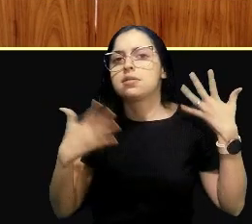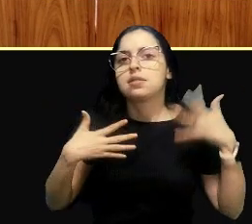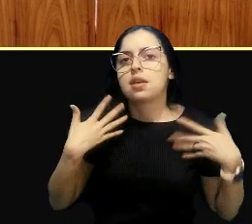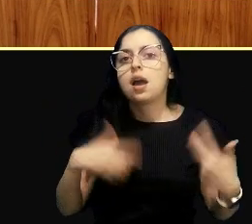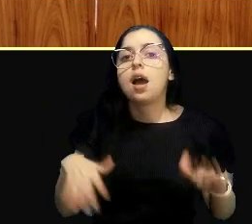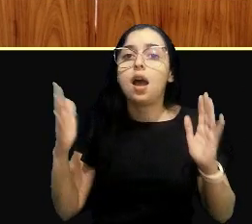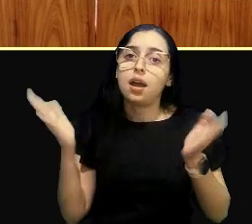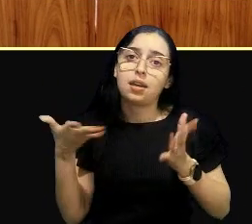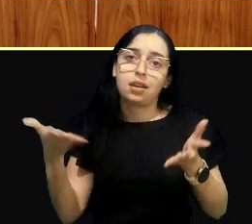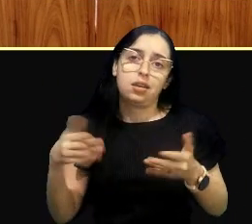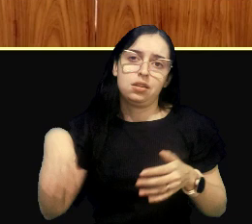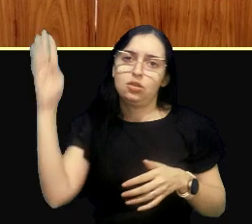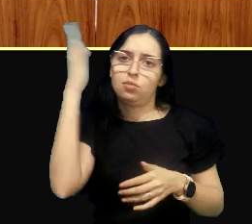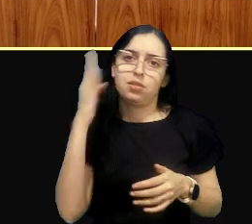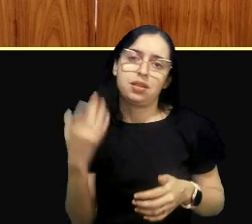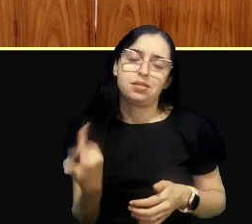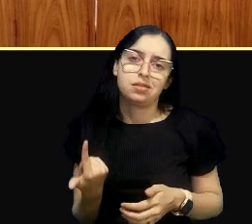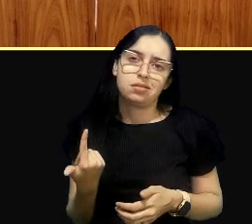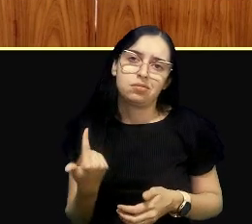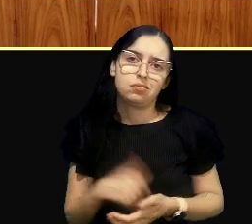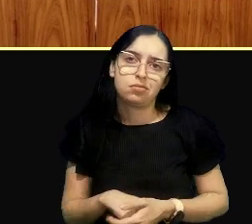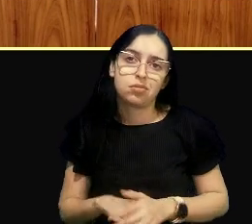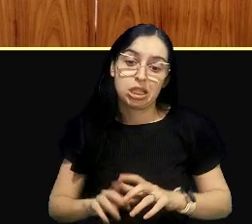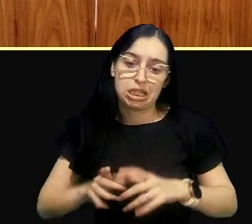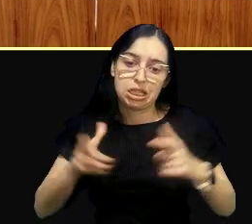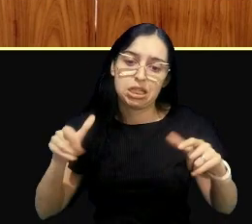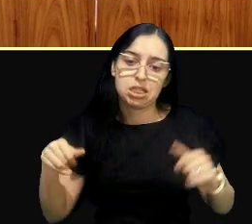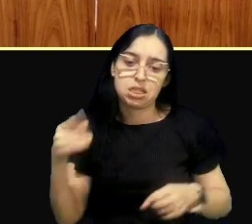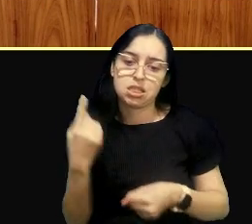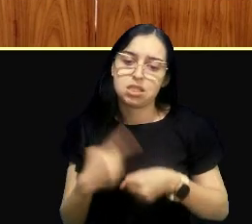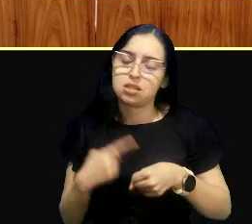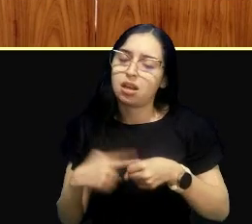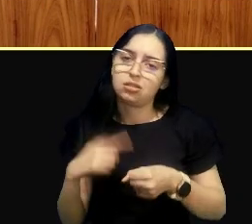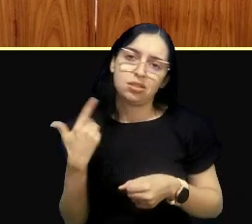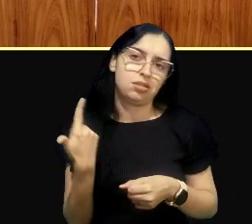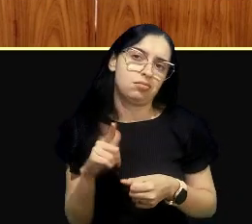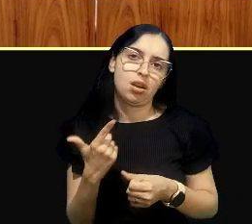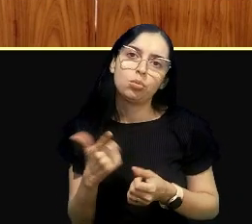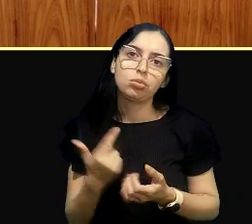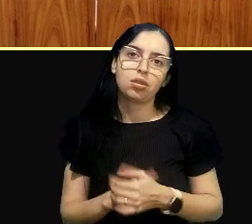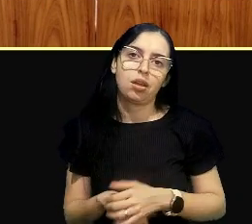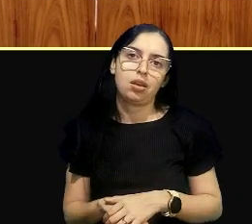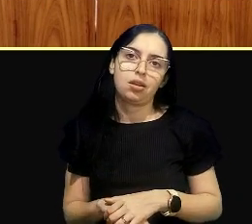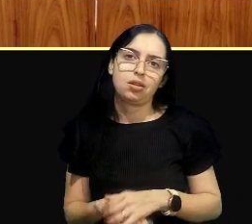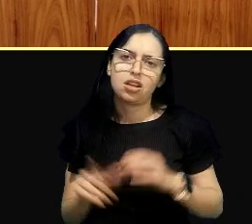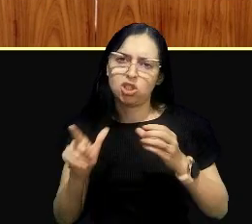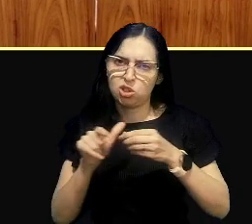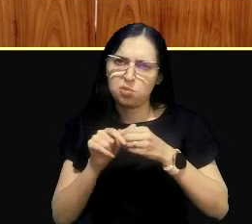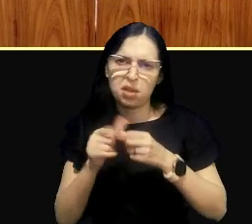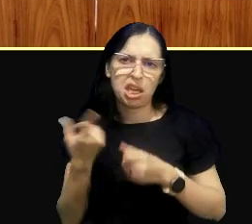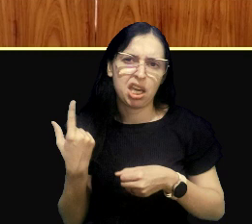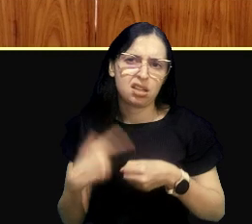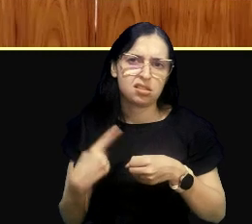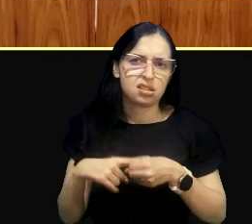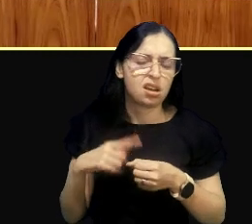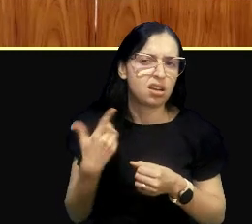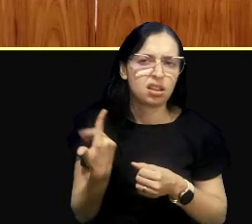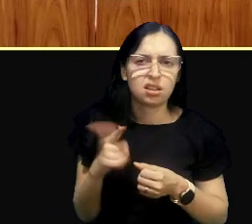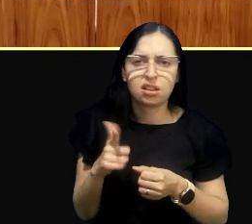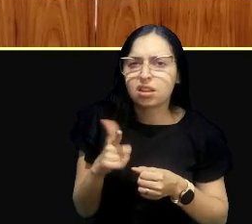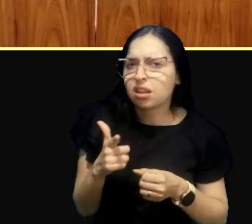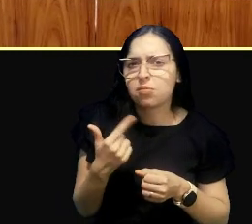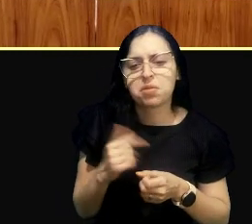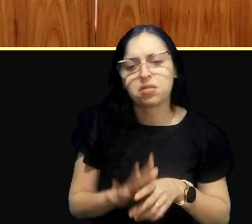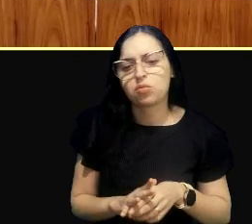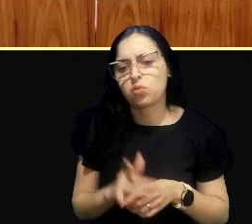aqui no Brasil, pelo menos nas grandes cidades, a gente não tem isso, né? Nem nas pequenas, eu tenho uma casa em Campo do Jordão, que tem um